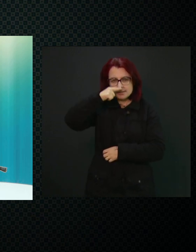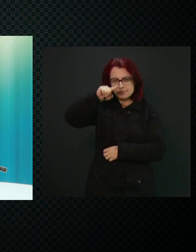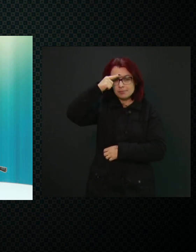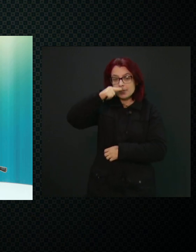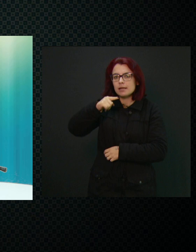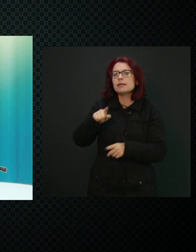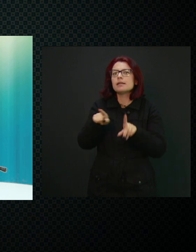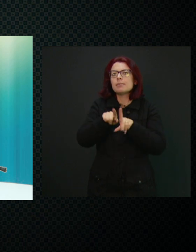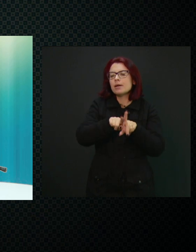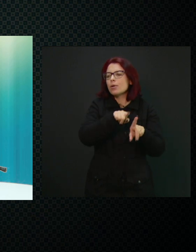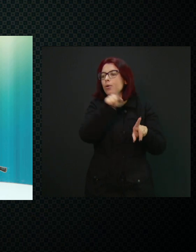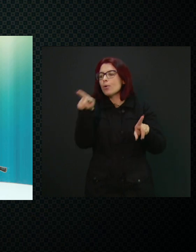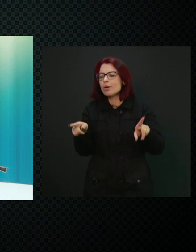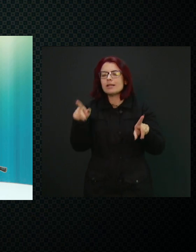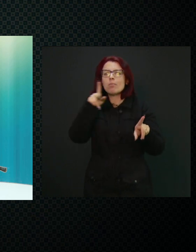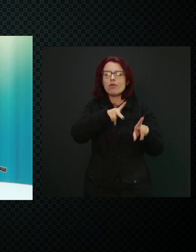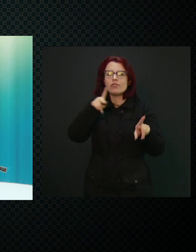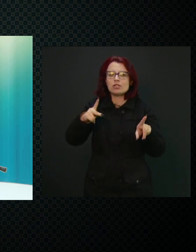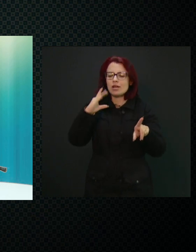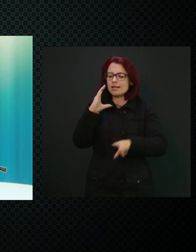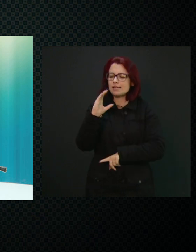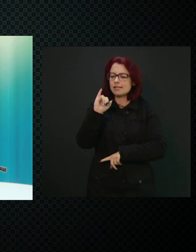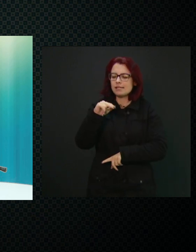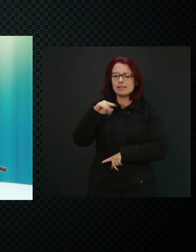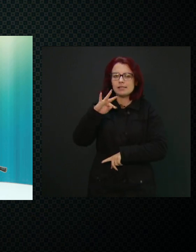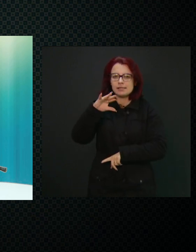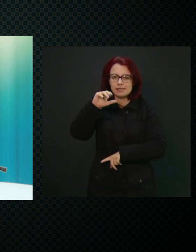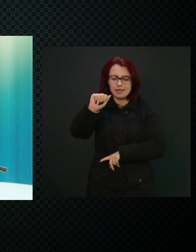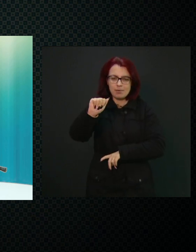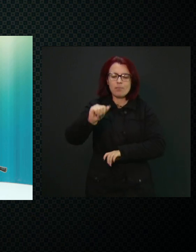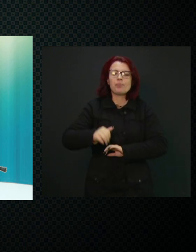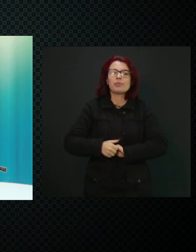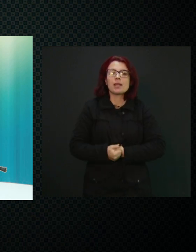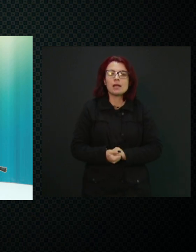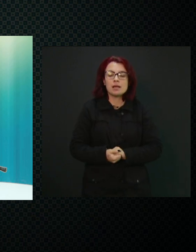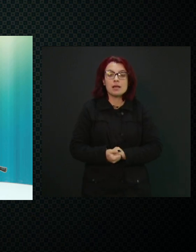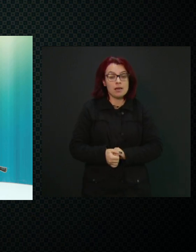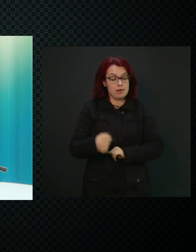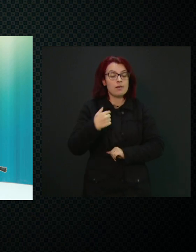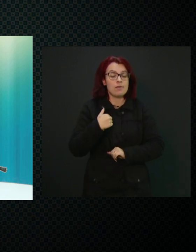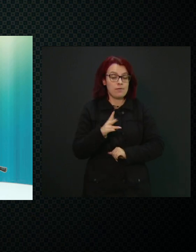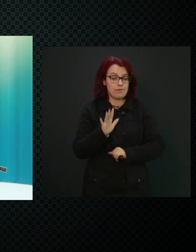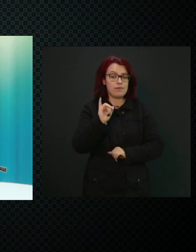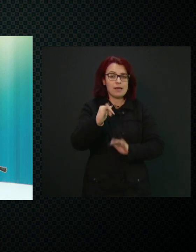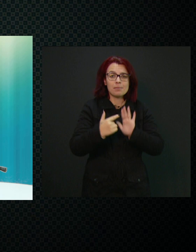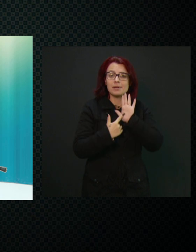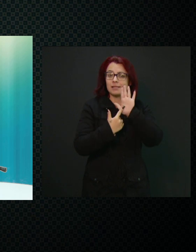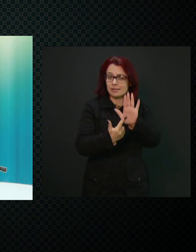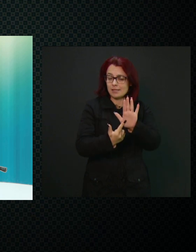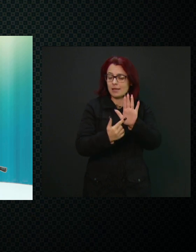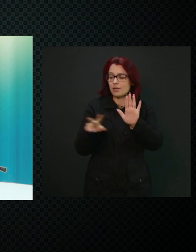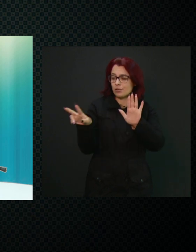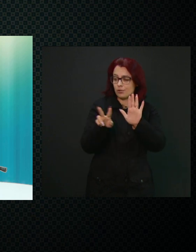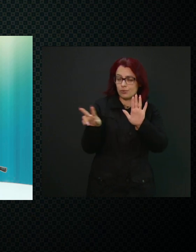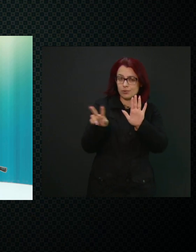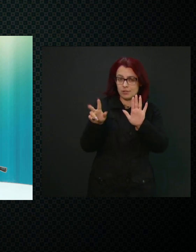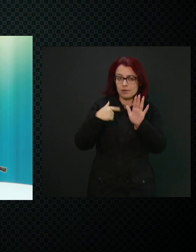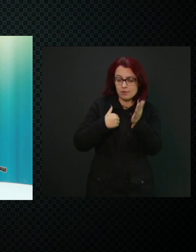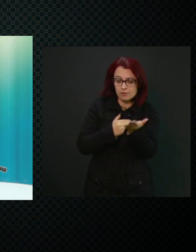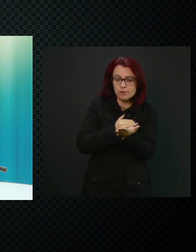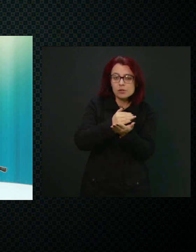Cíntia Lanzoni Costatino. Vou apresentá-las duas, irei iniciar